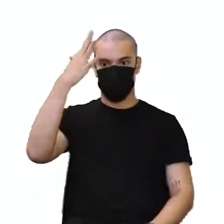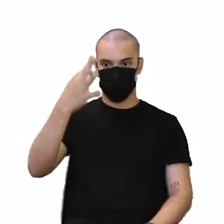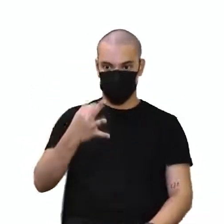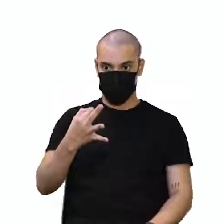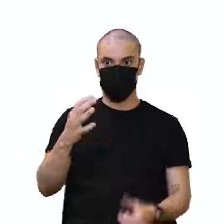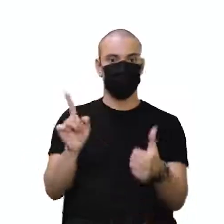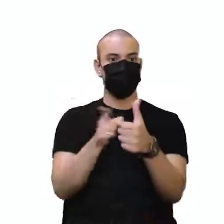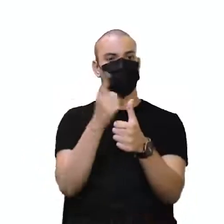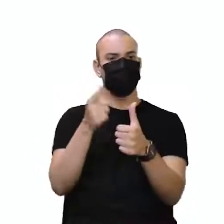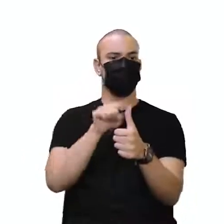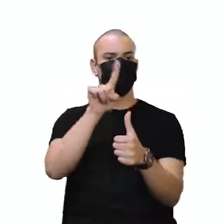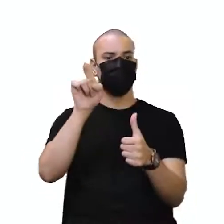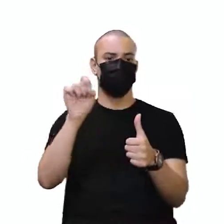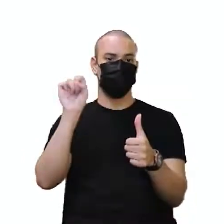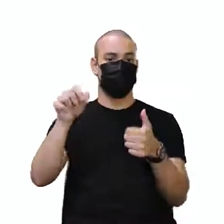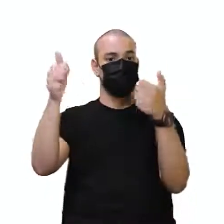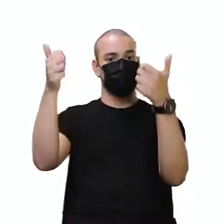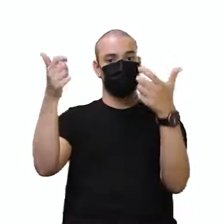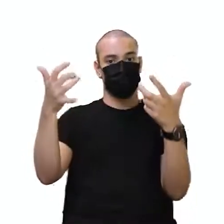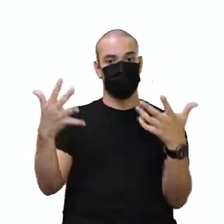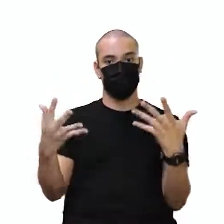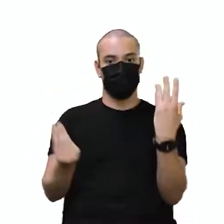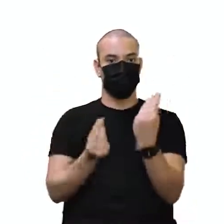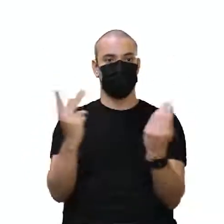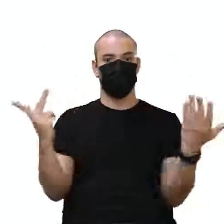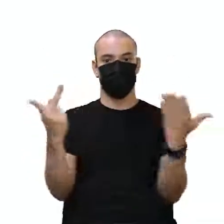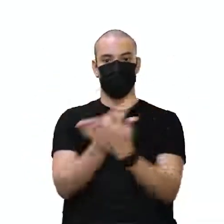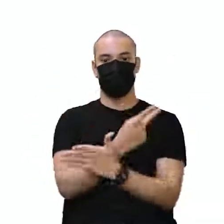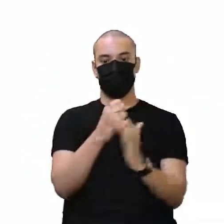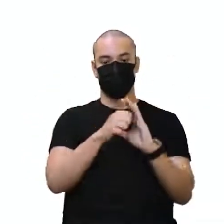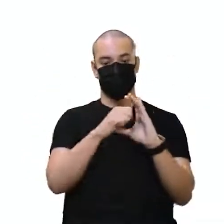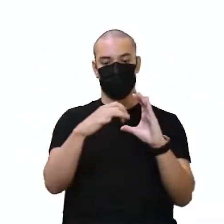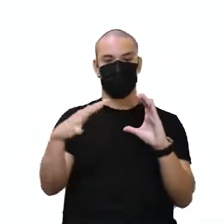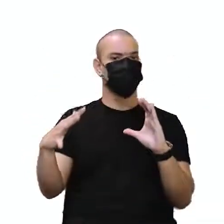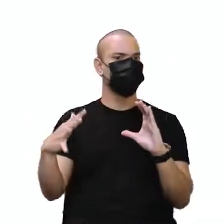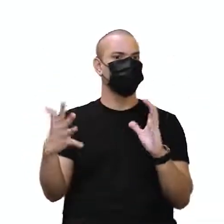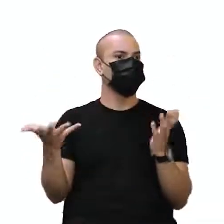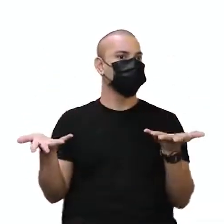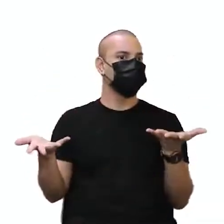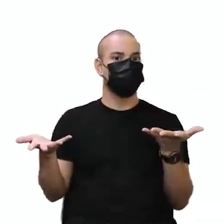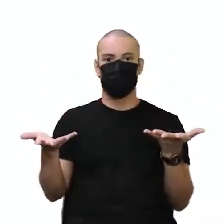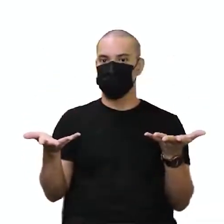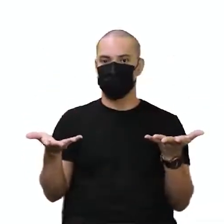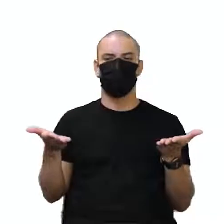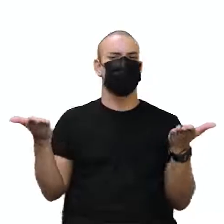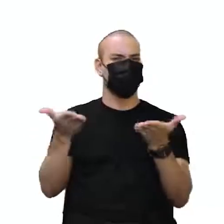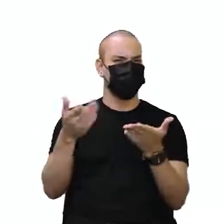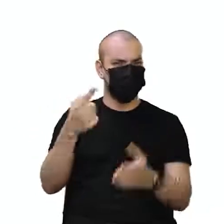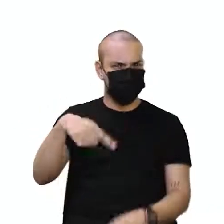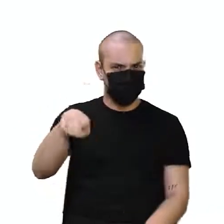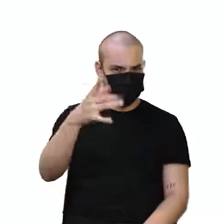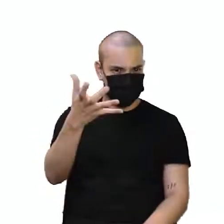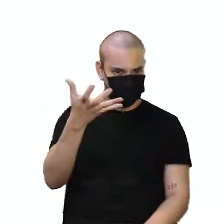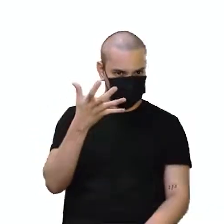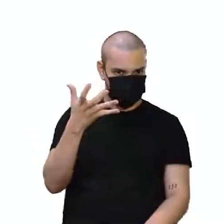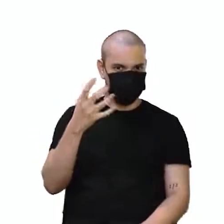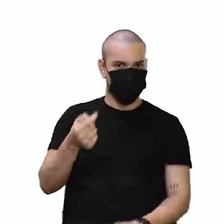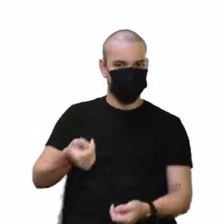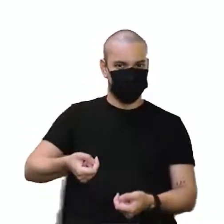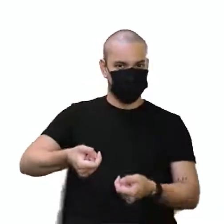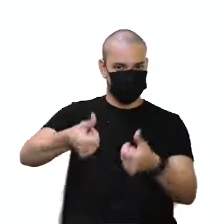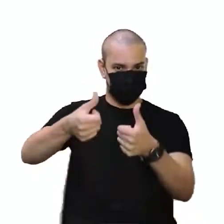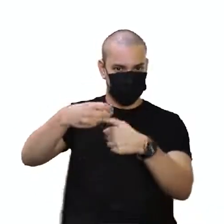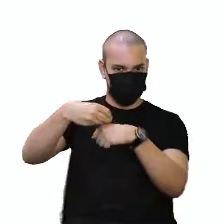A primeira hipótese para explicar a transmissão desta partícula diz... Agora você estava querendo acostumar, né, com a